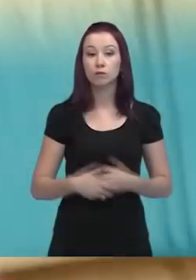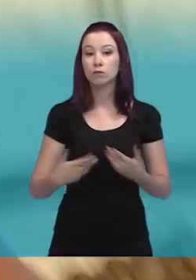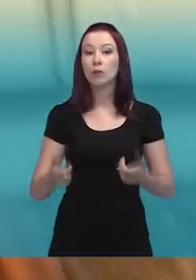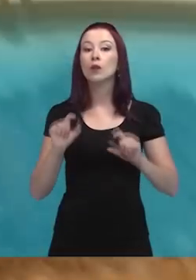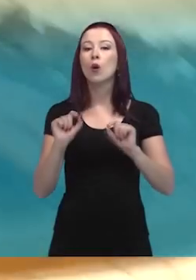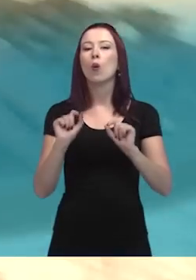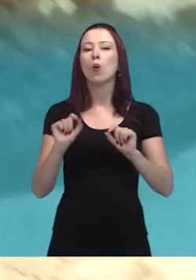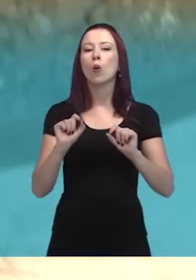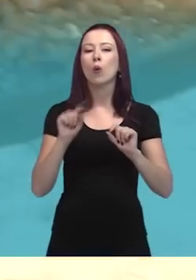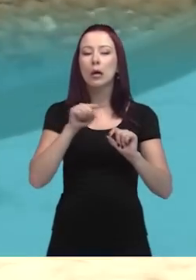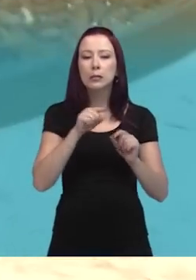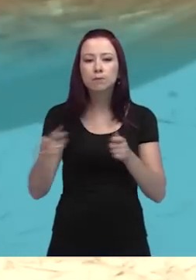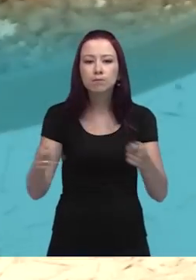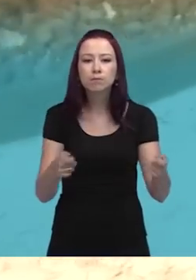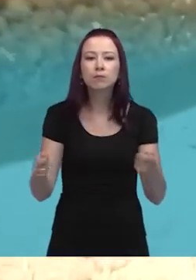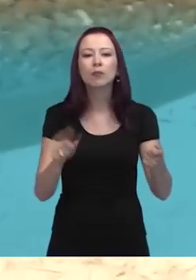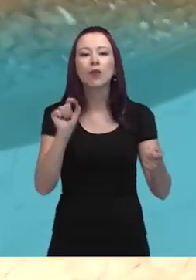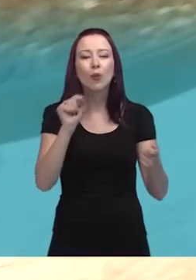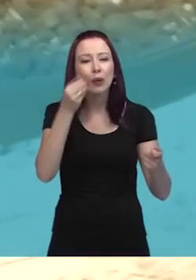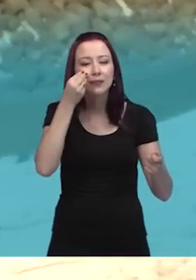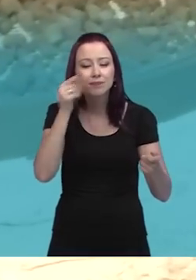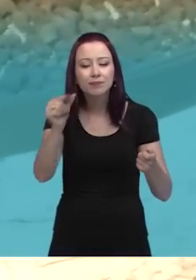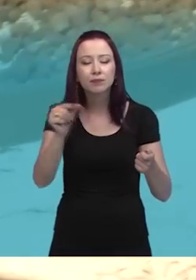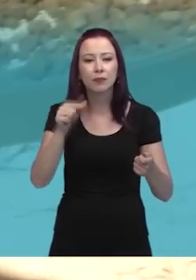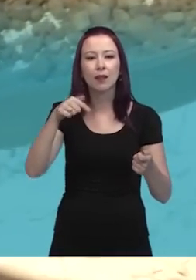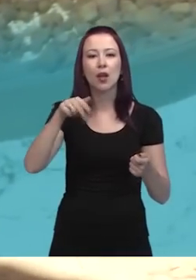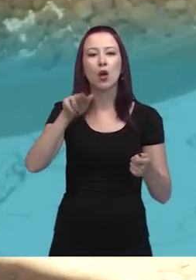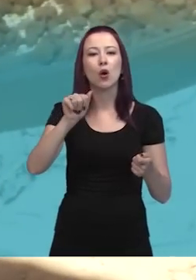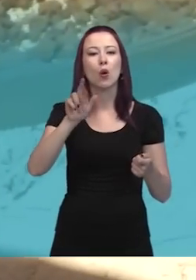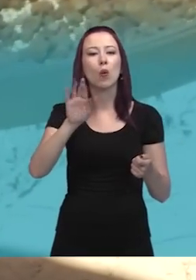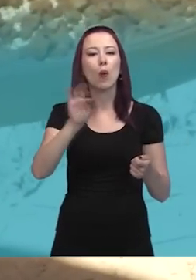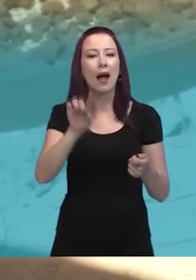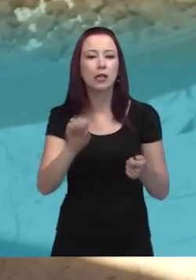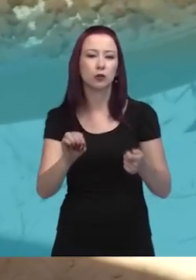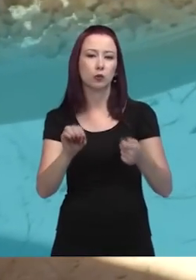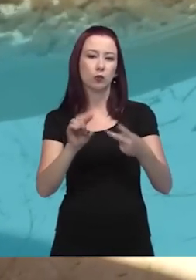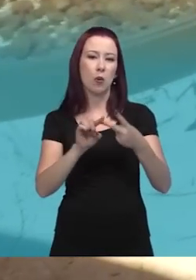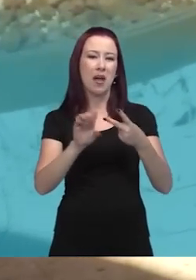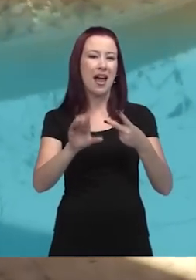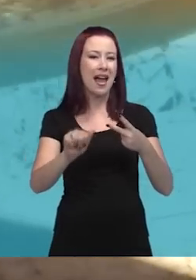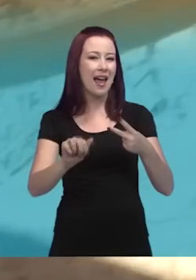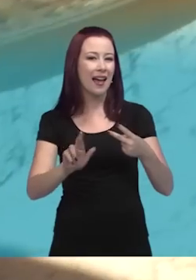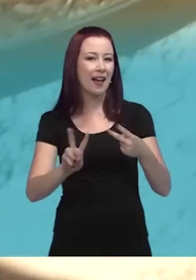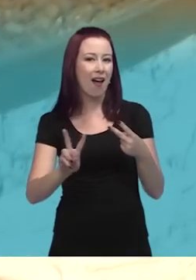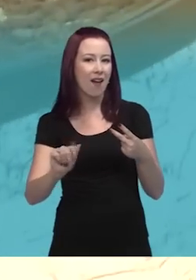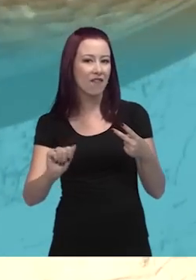Na verdade, o que a gente procura aqui é um fragmentozinho de quartos lascado, um fragmento de carvão,